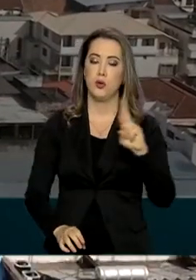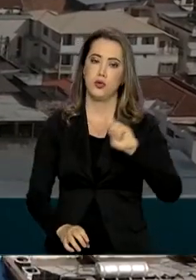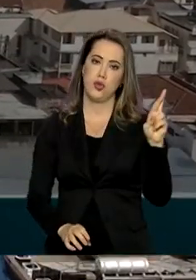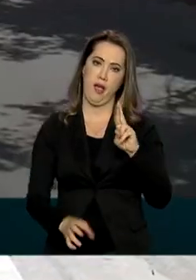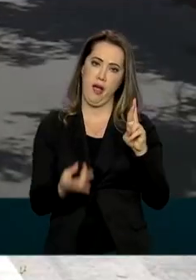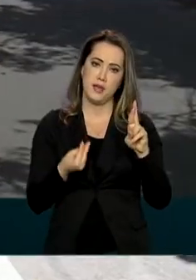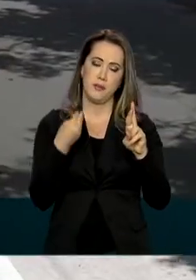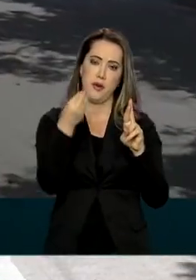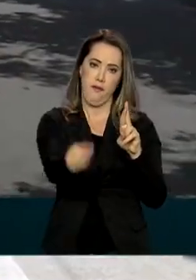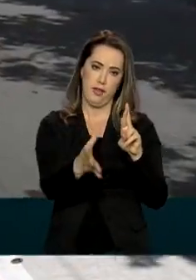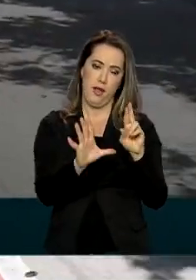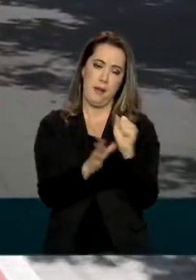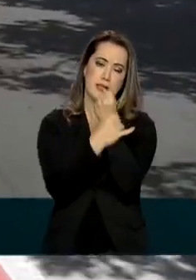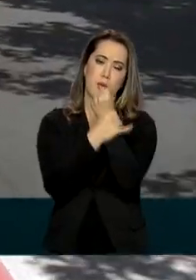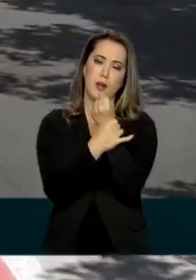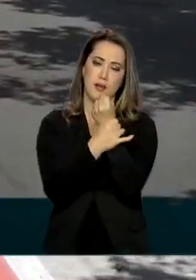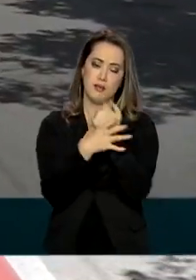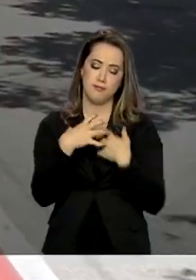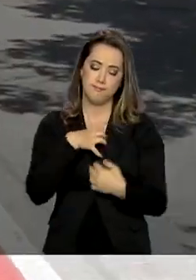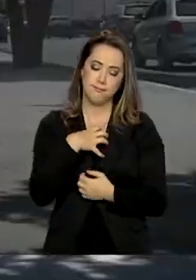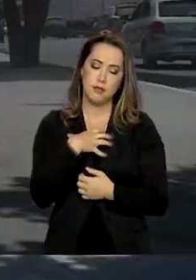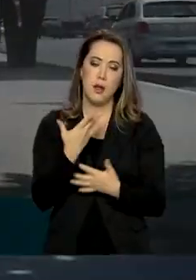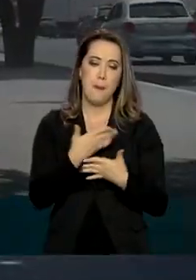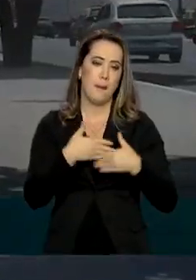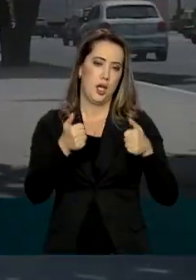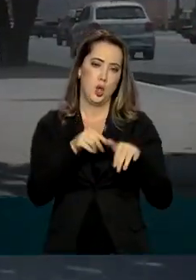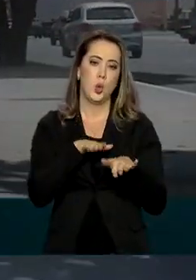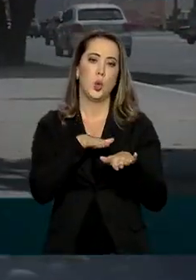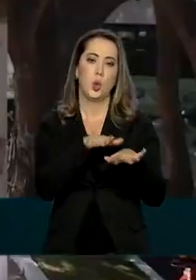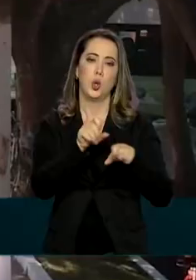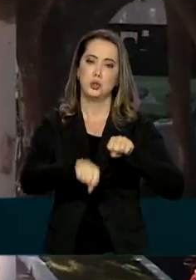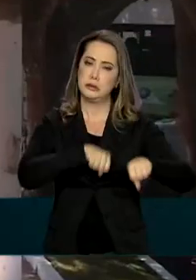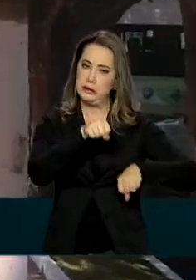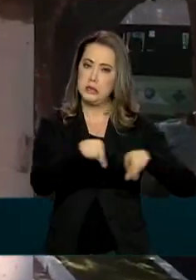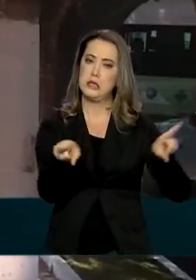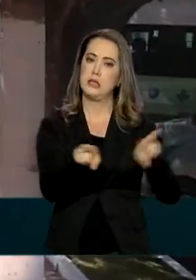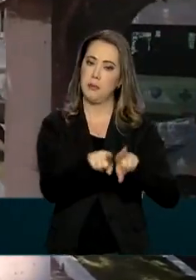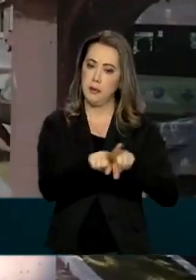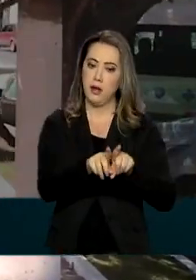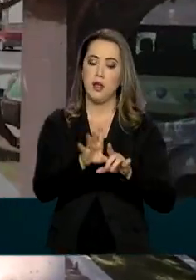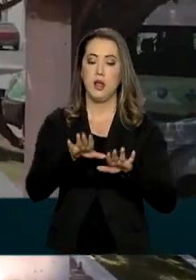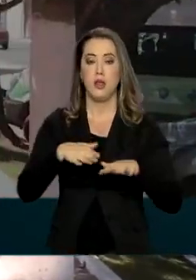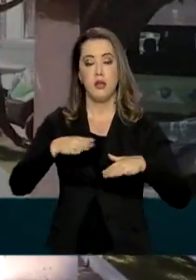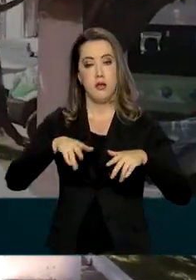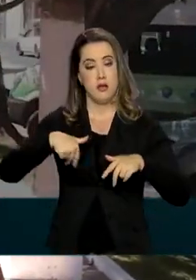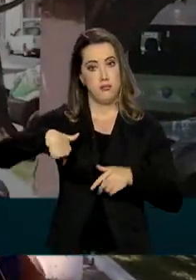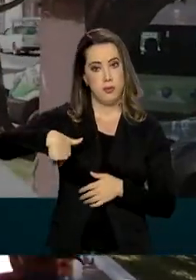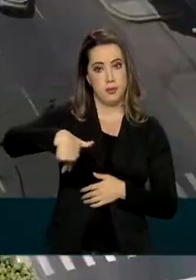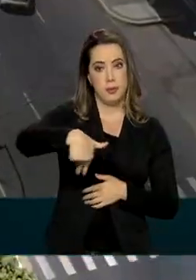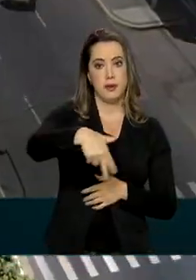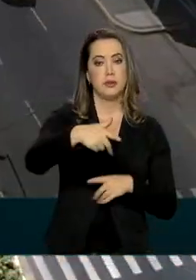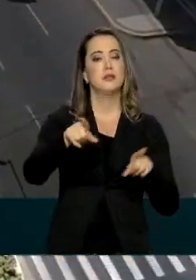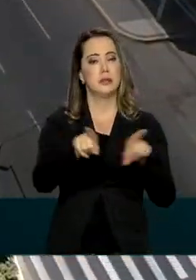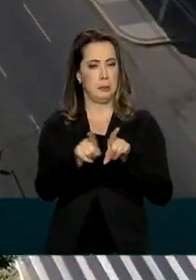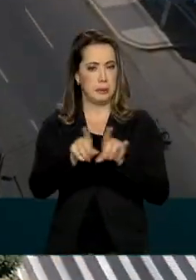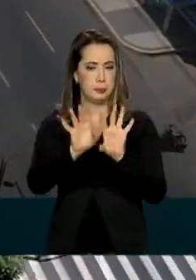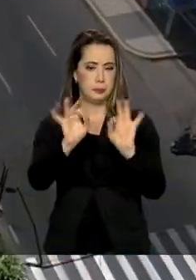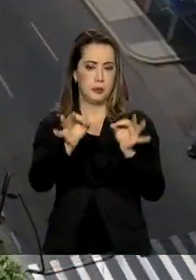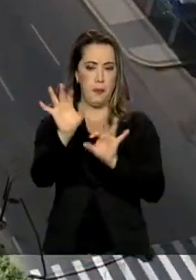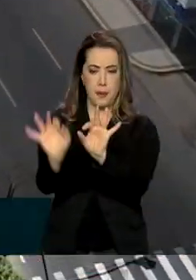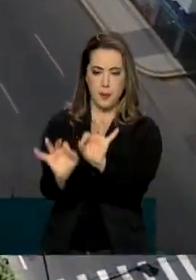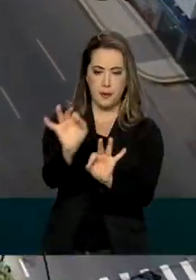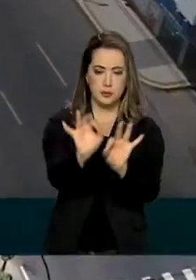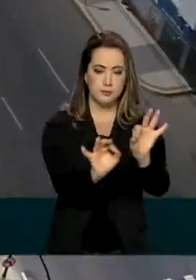conforto para os motoristas, ciclovias para os ciclistas e novas calçadas para pedestres. Na cerimônia,